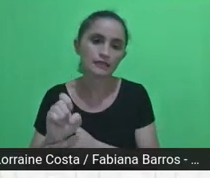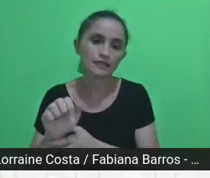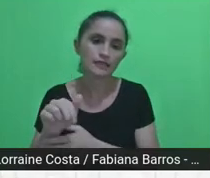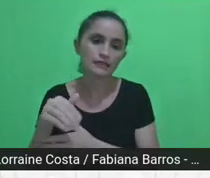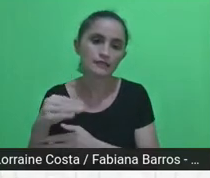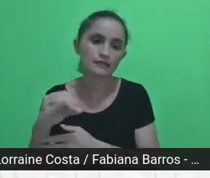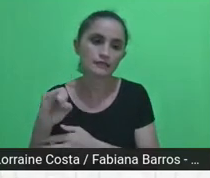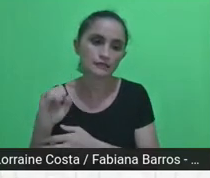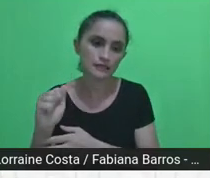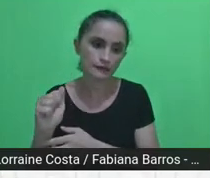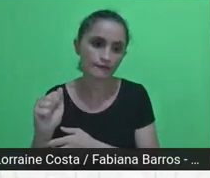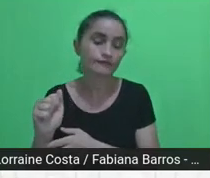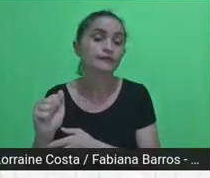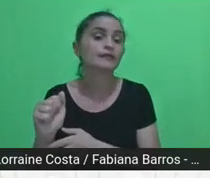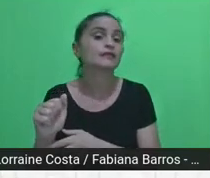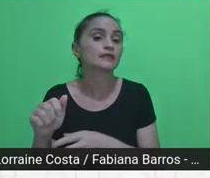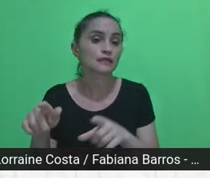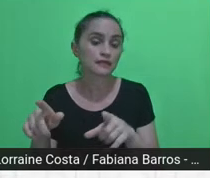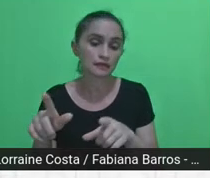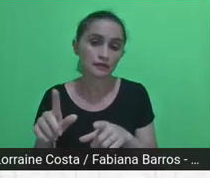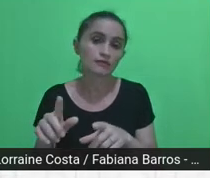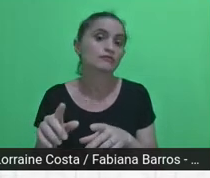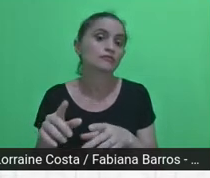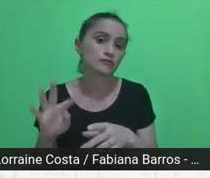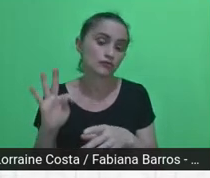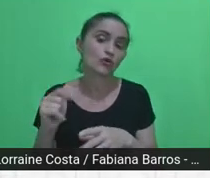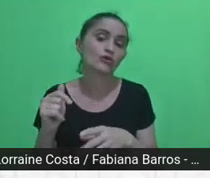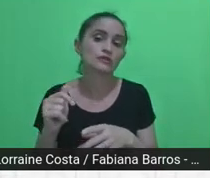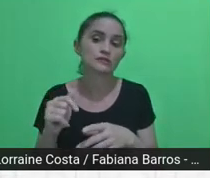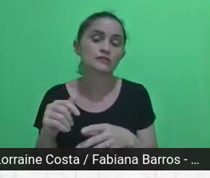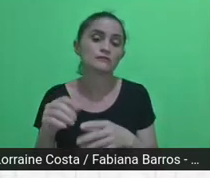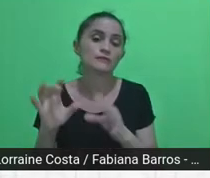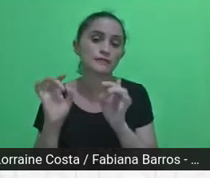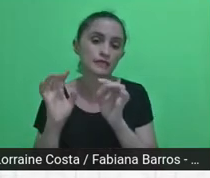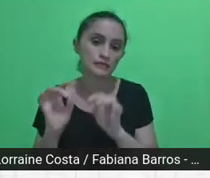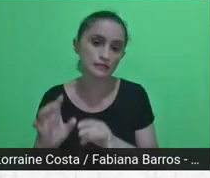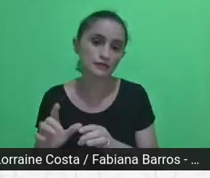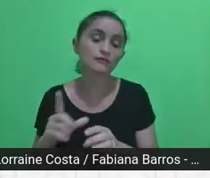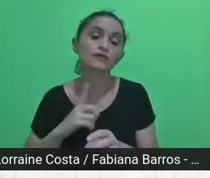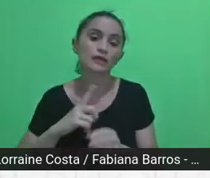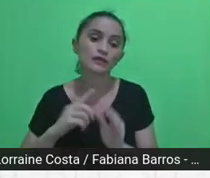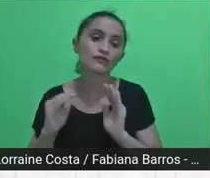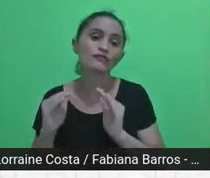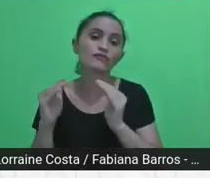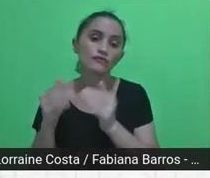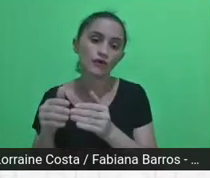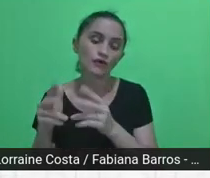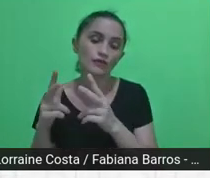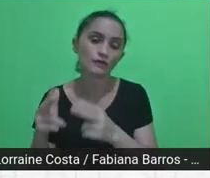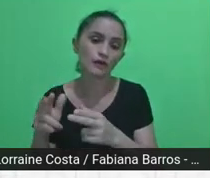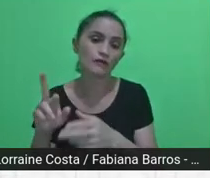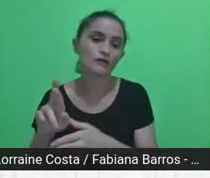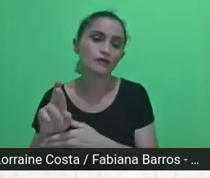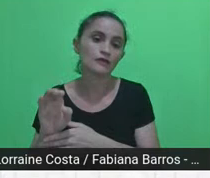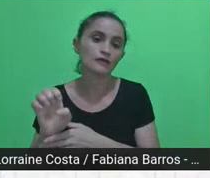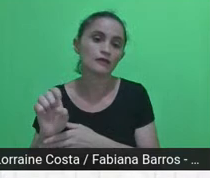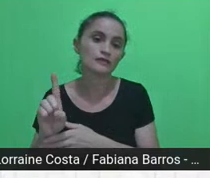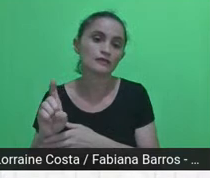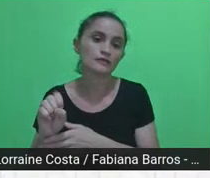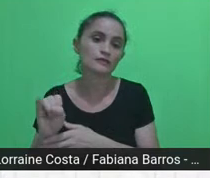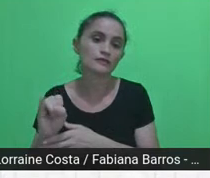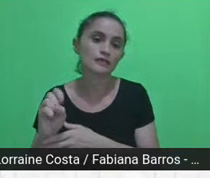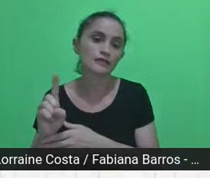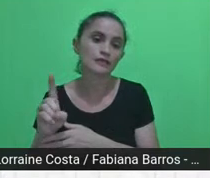gente tem ao lado dessa construção uma série de parceiros, como vocês estão vendo aqui,